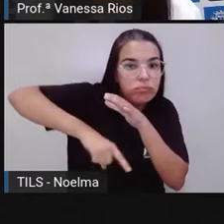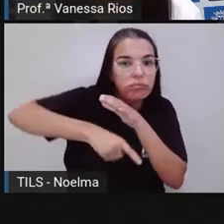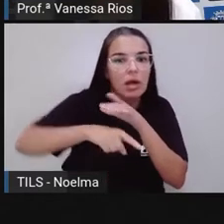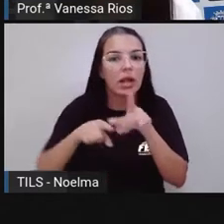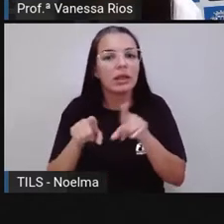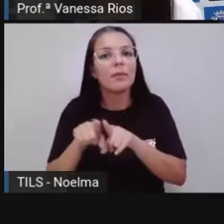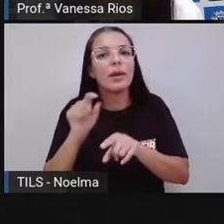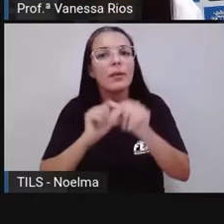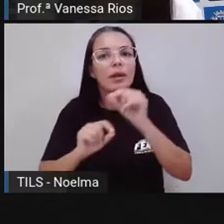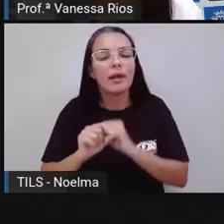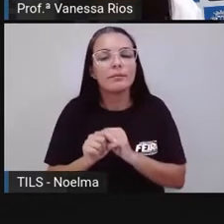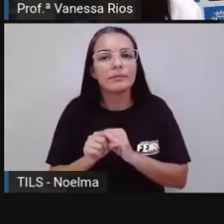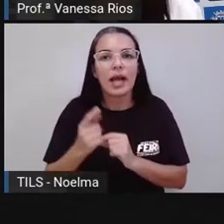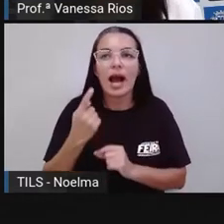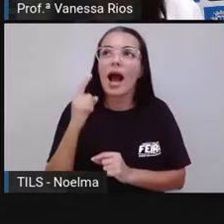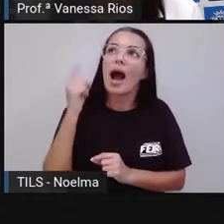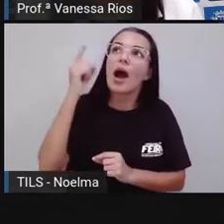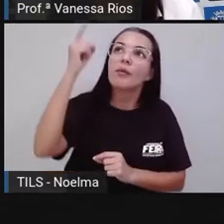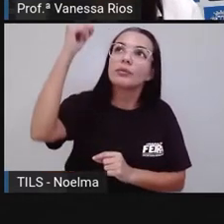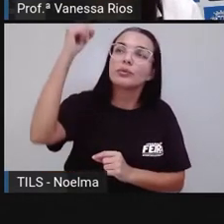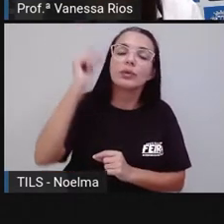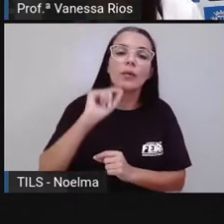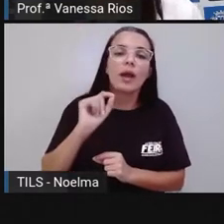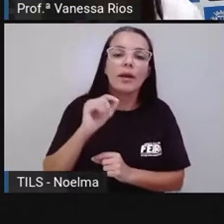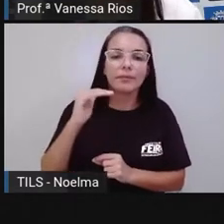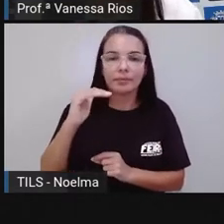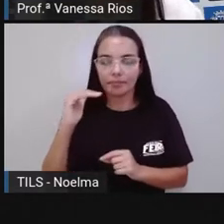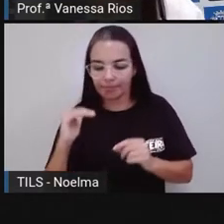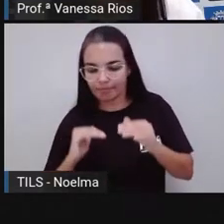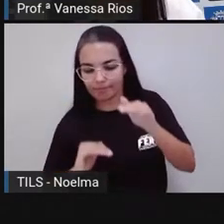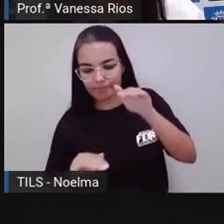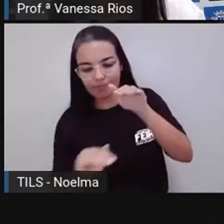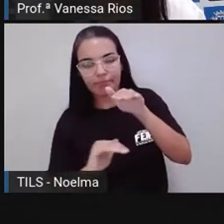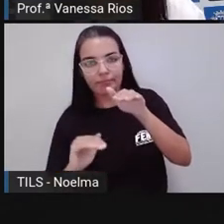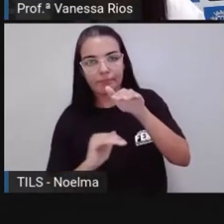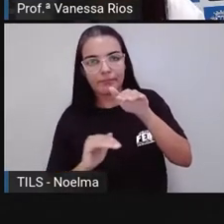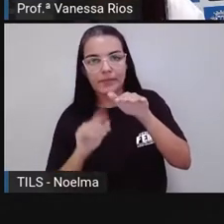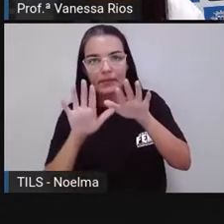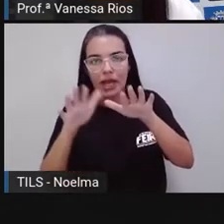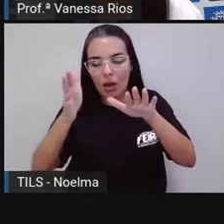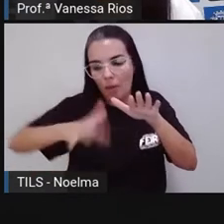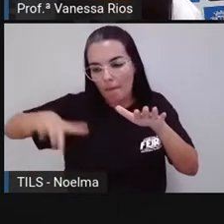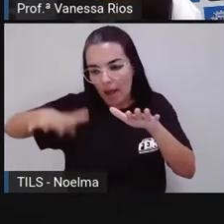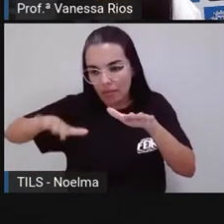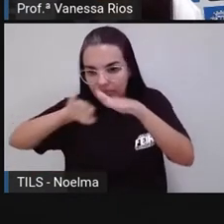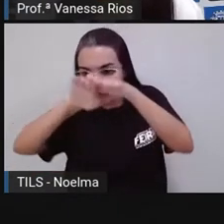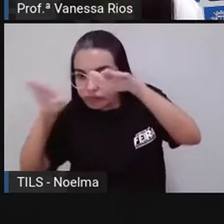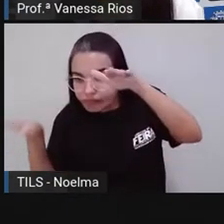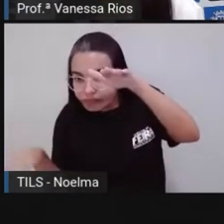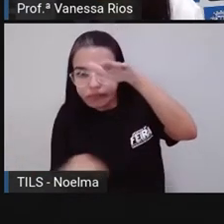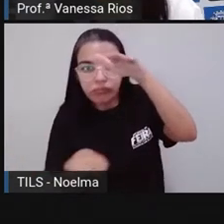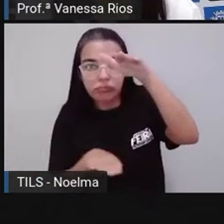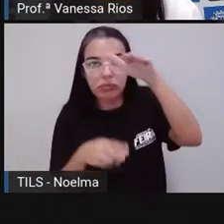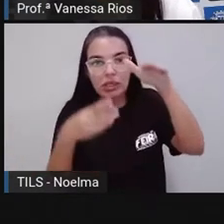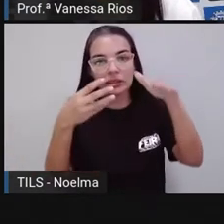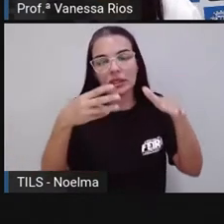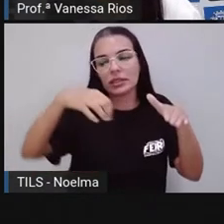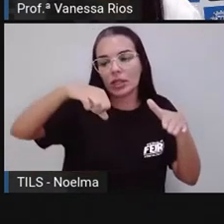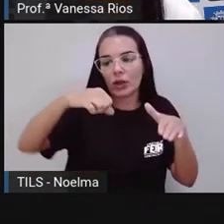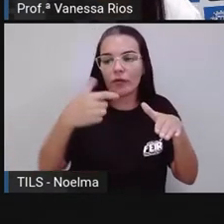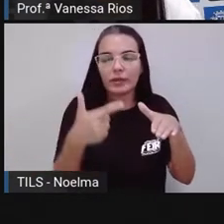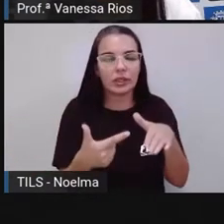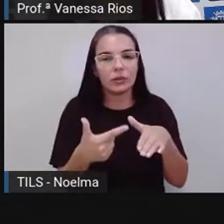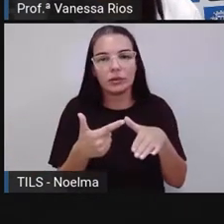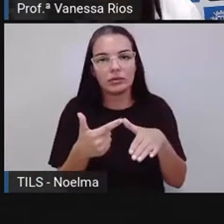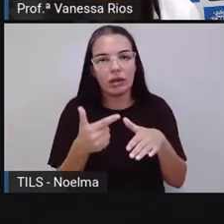392 metros abaixo do nível do mar. O mar morto aí é a localização mais baixa em